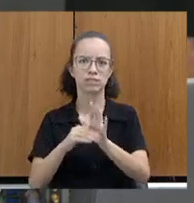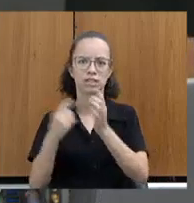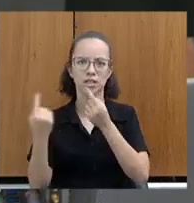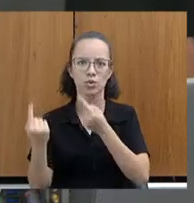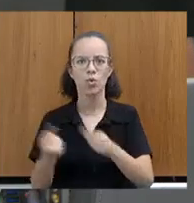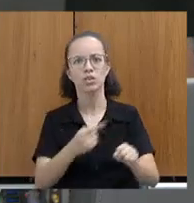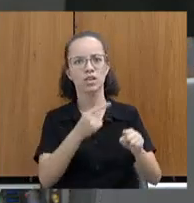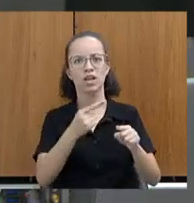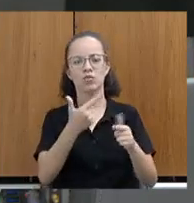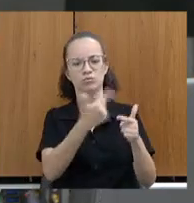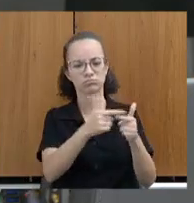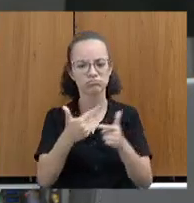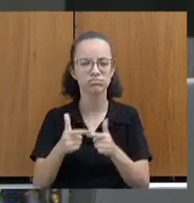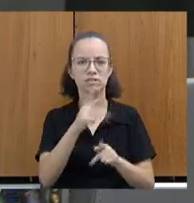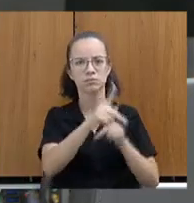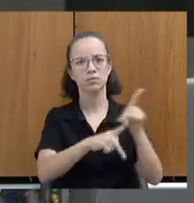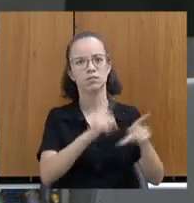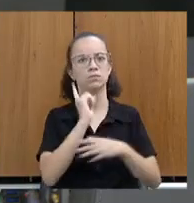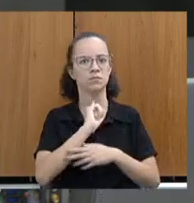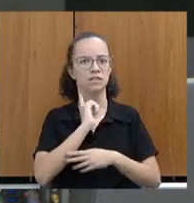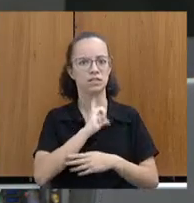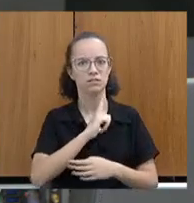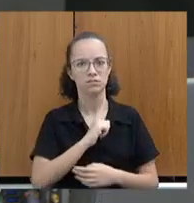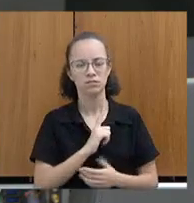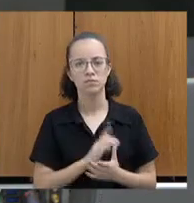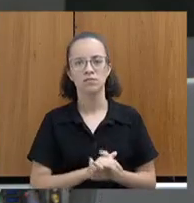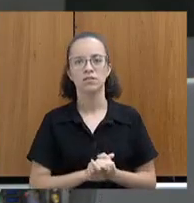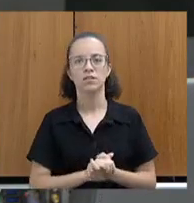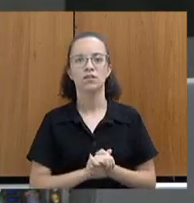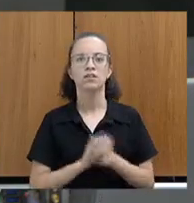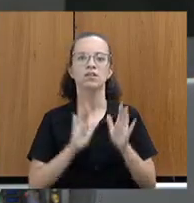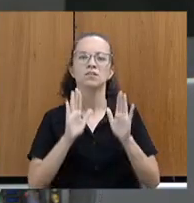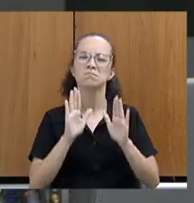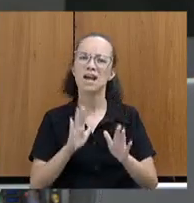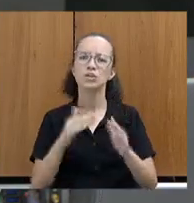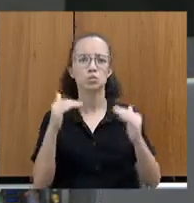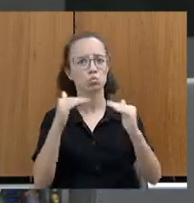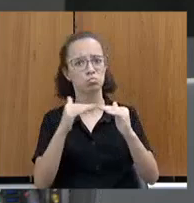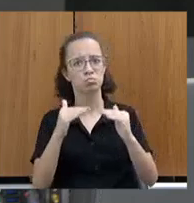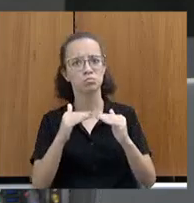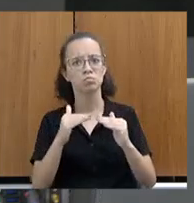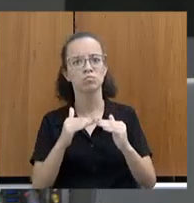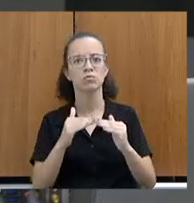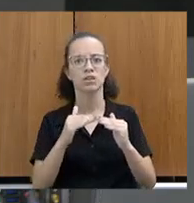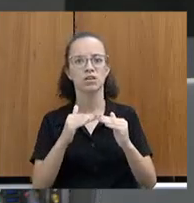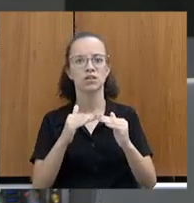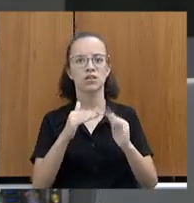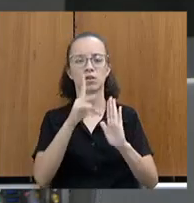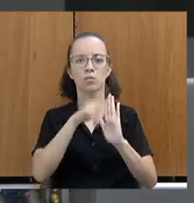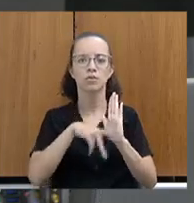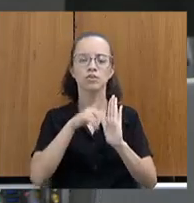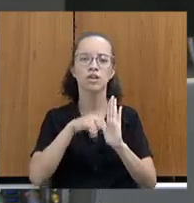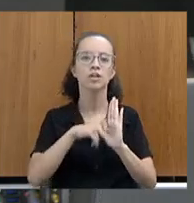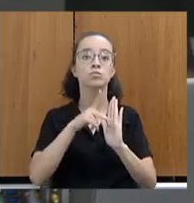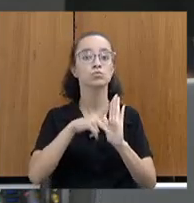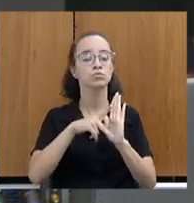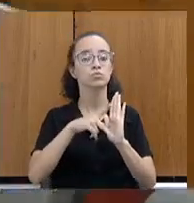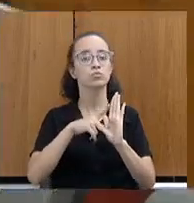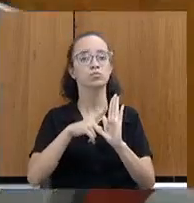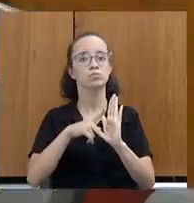necessidades que a população mineira tem. mas há de concordar que são projetos e programas ainda